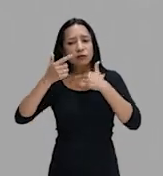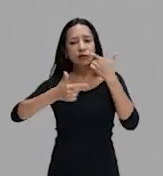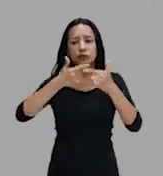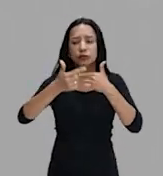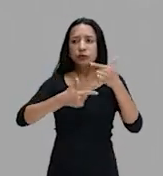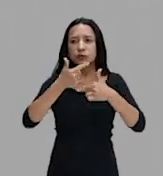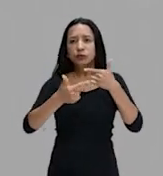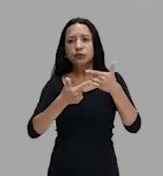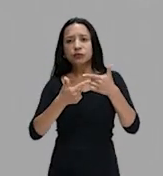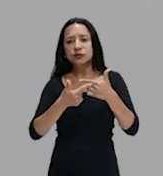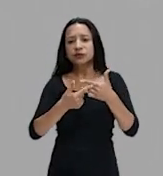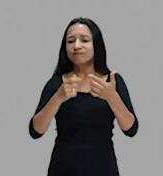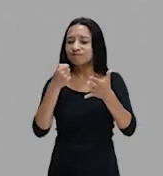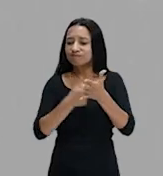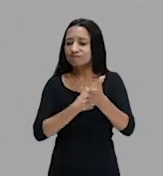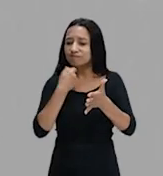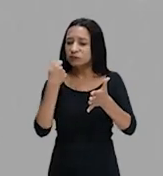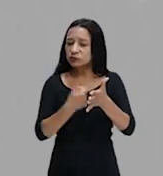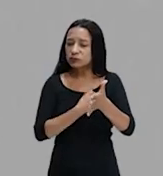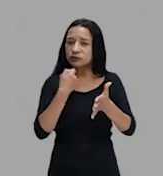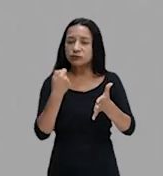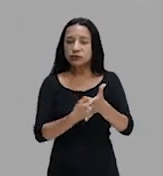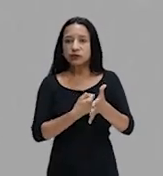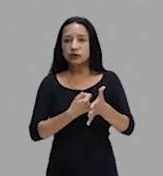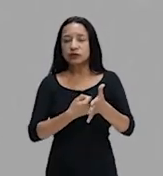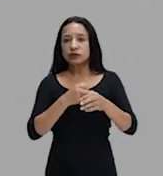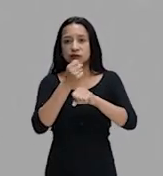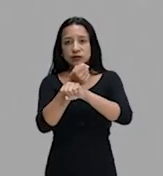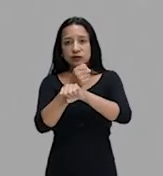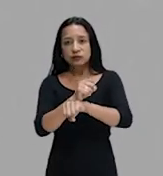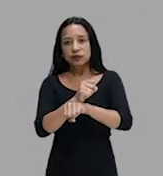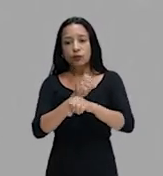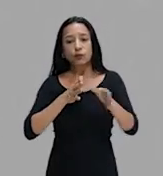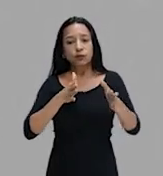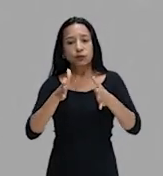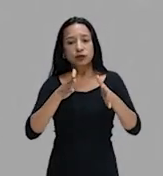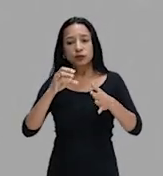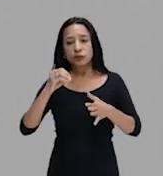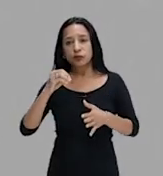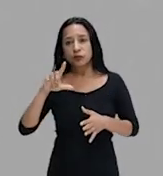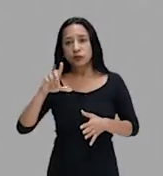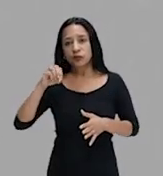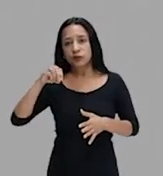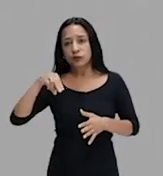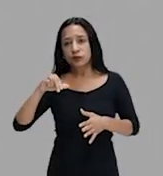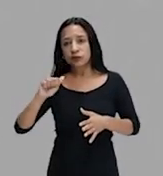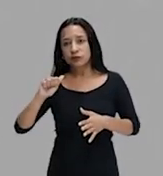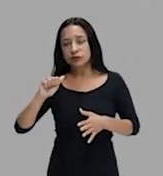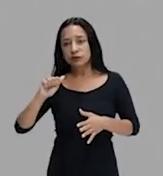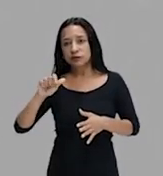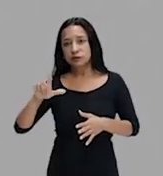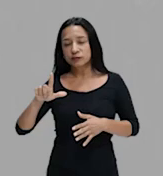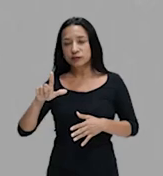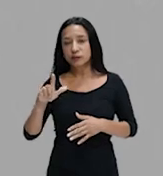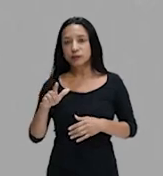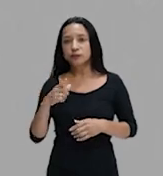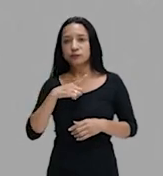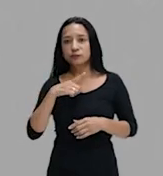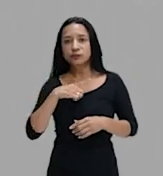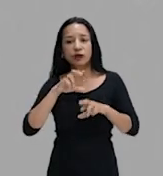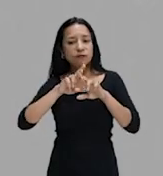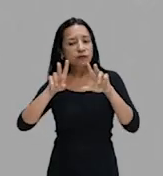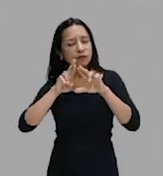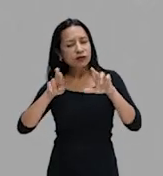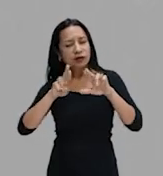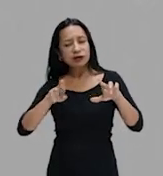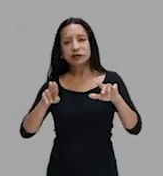e de resistência, essa escravidão no período colonial. Teremos diversas formas, ações,